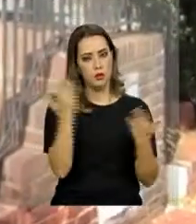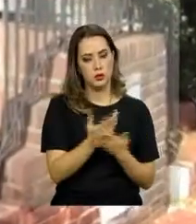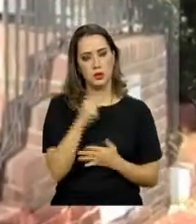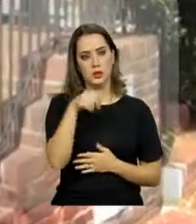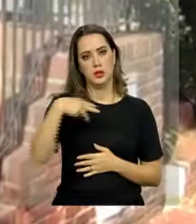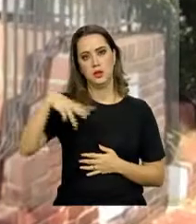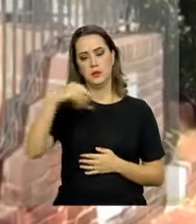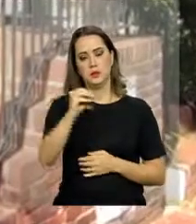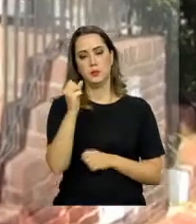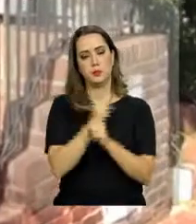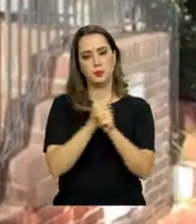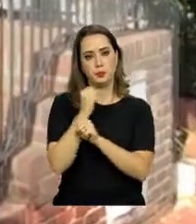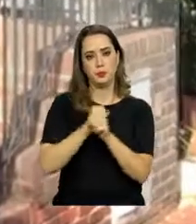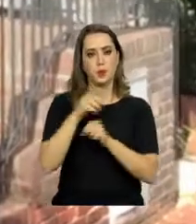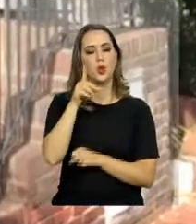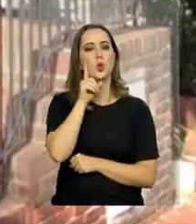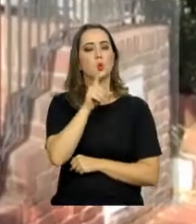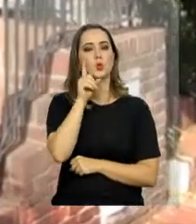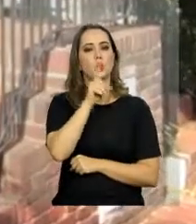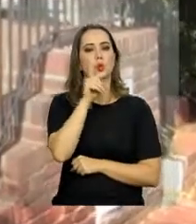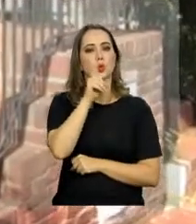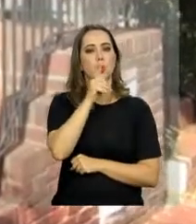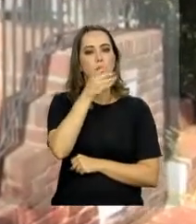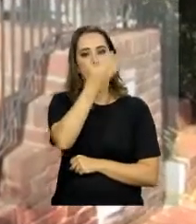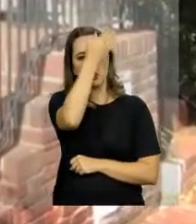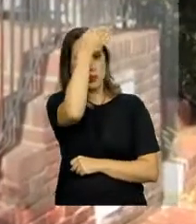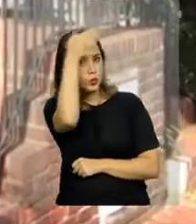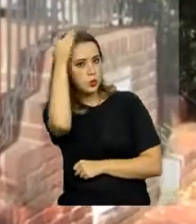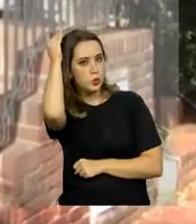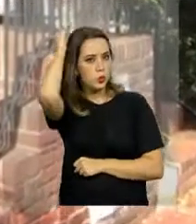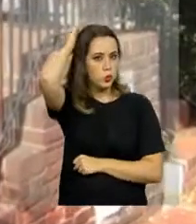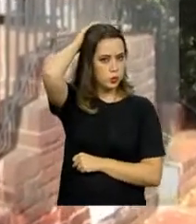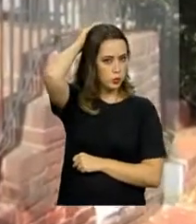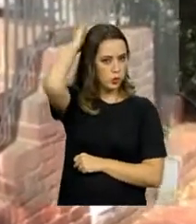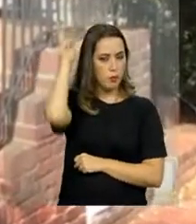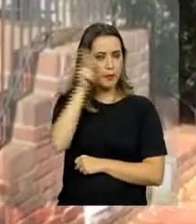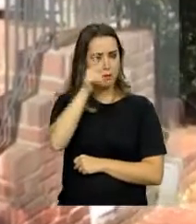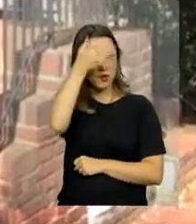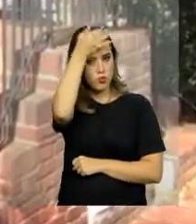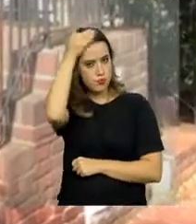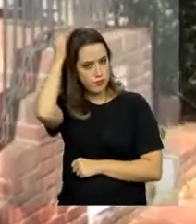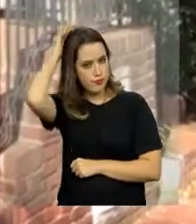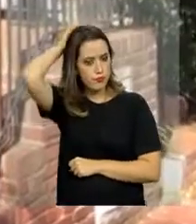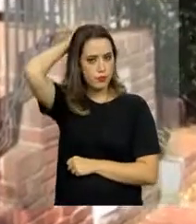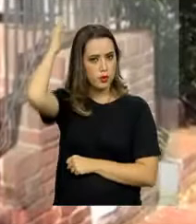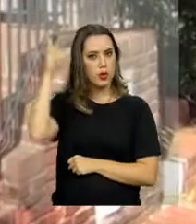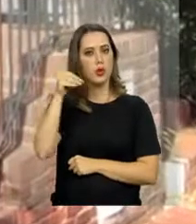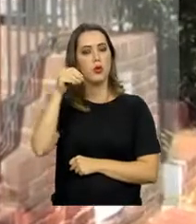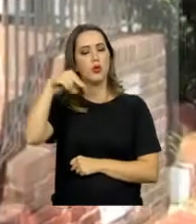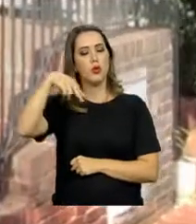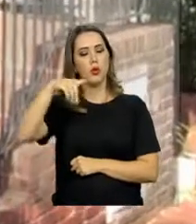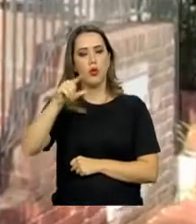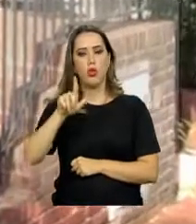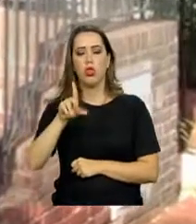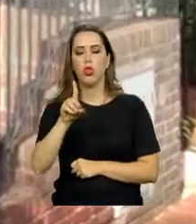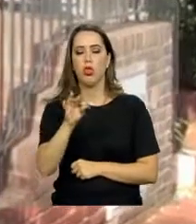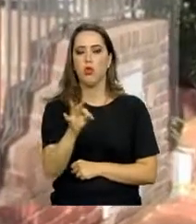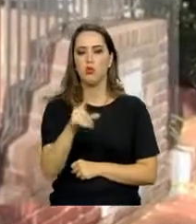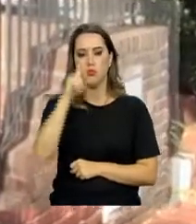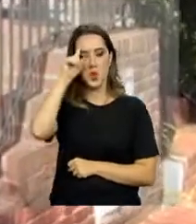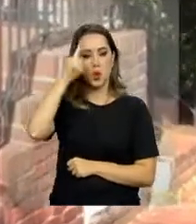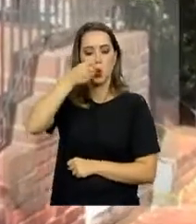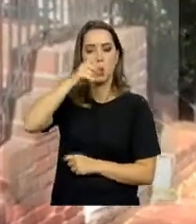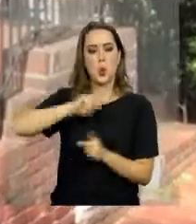o presidente dos Estados Unidos, Donald Trump, anunciou que iria impor tarifas de 25% para a importação de aço de todos os seus